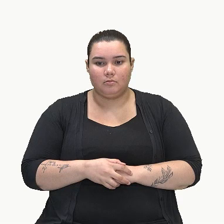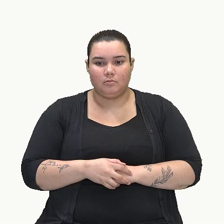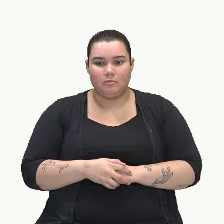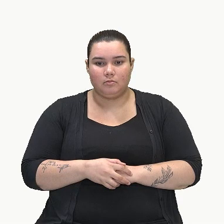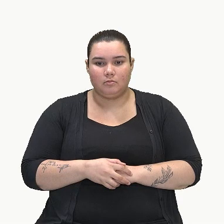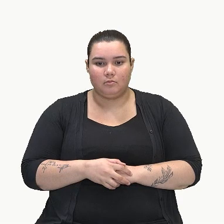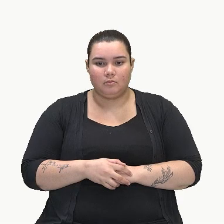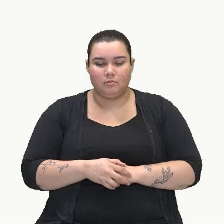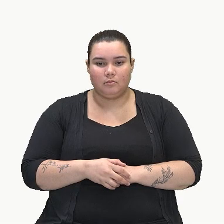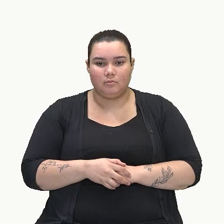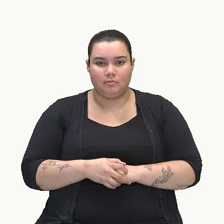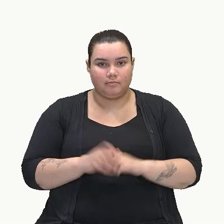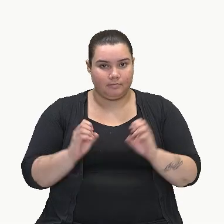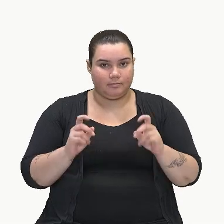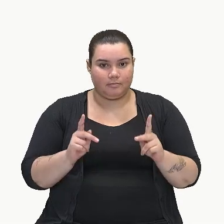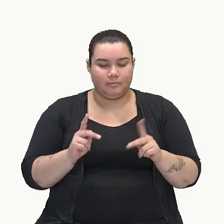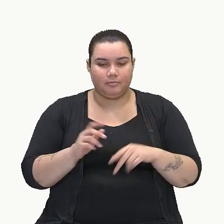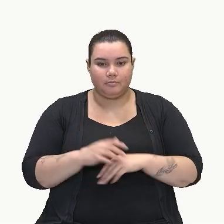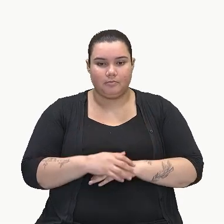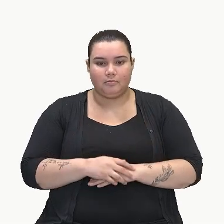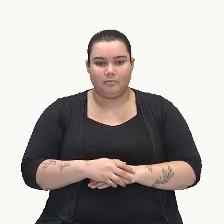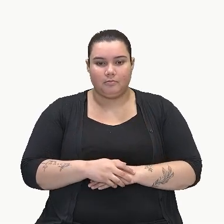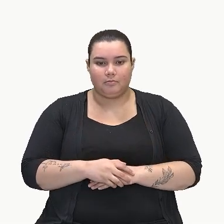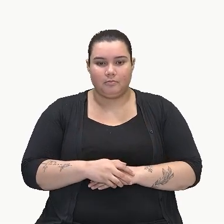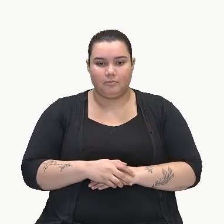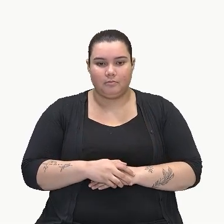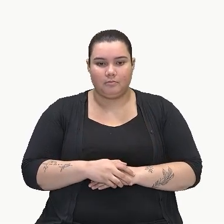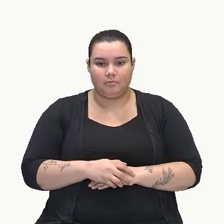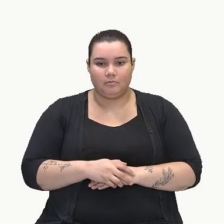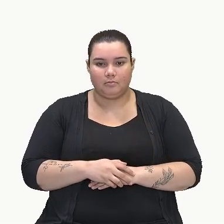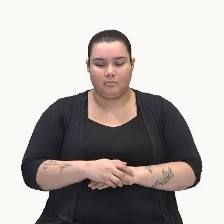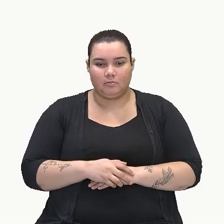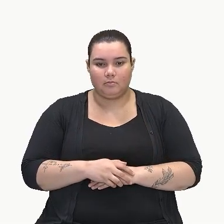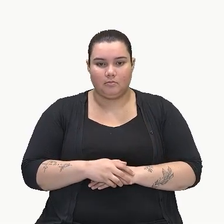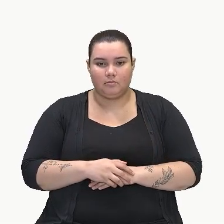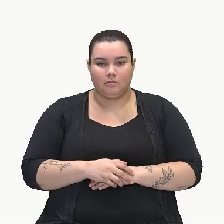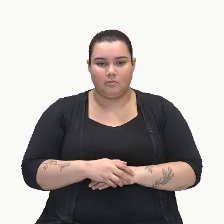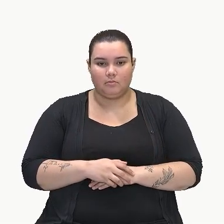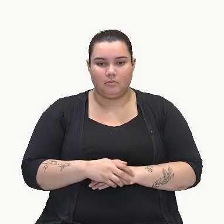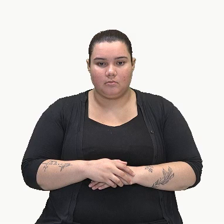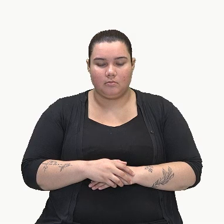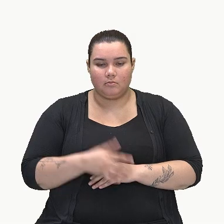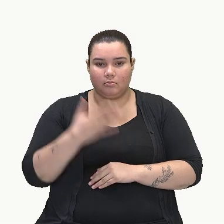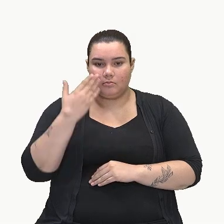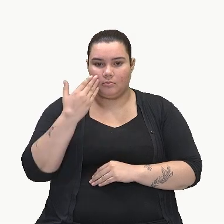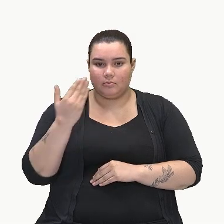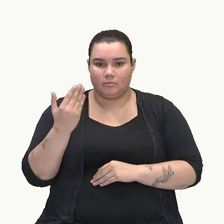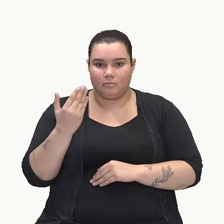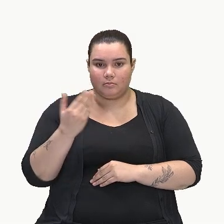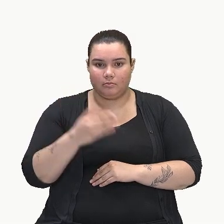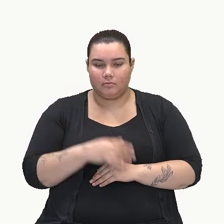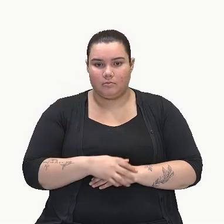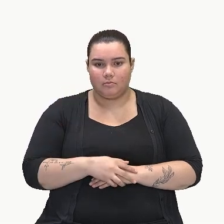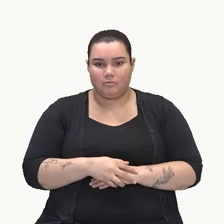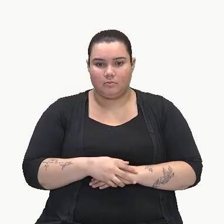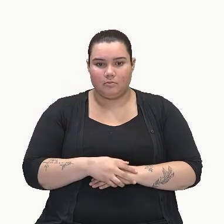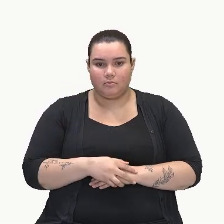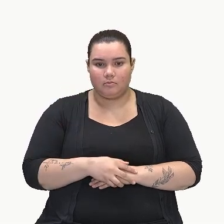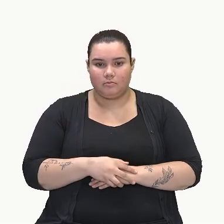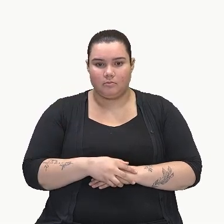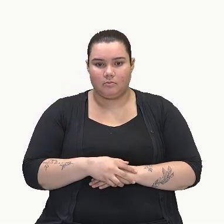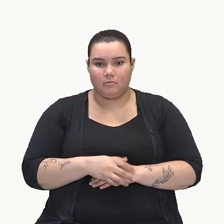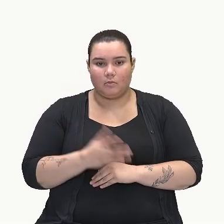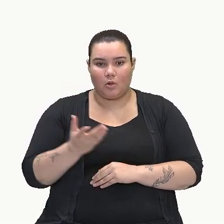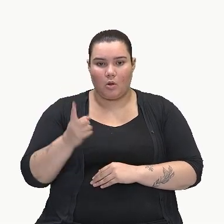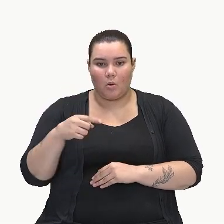ok? Ó, aqui nós temos, vamos multiplicar, ó, coeficiente com coeficiente, quando não